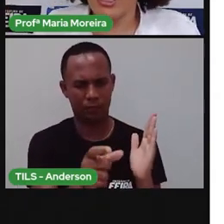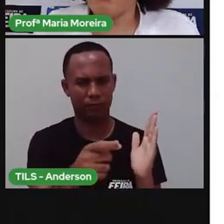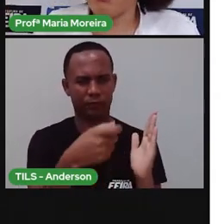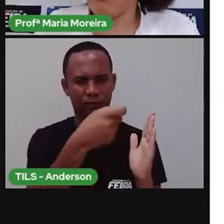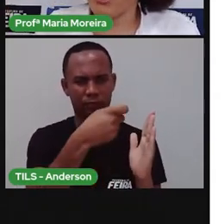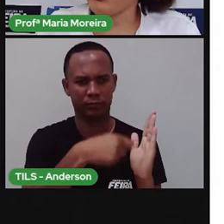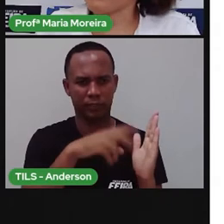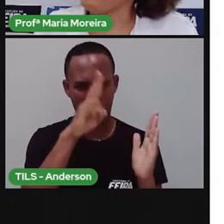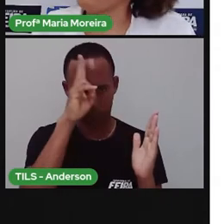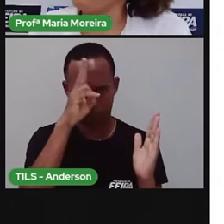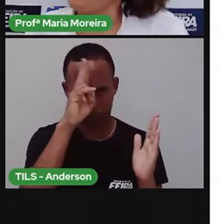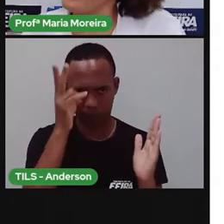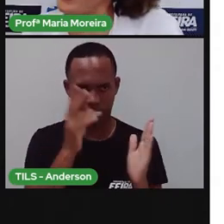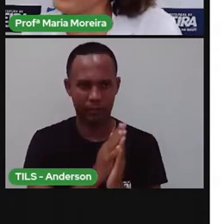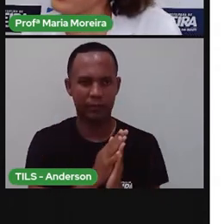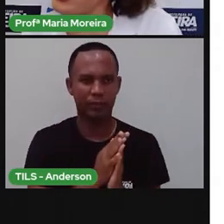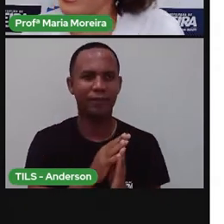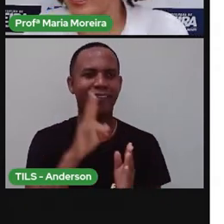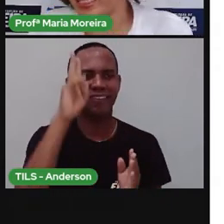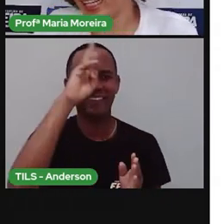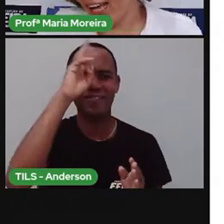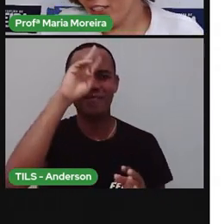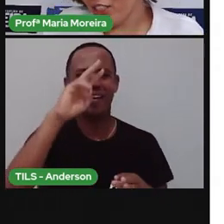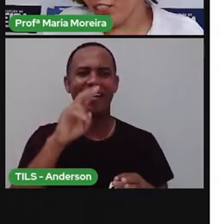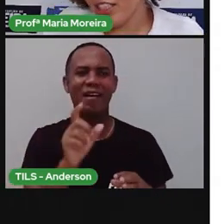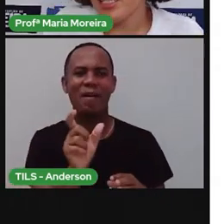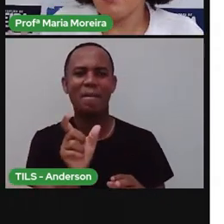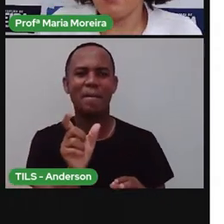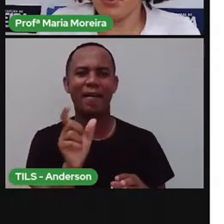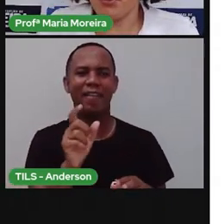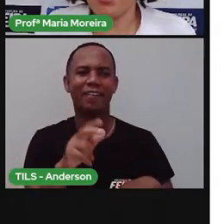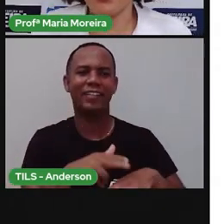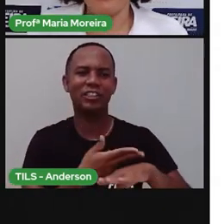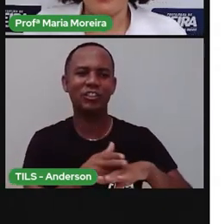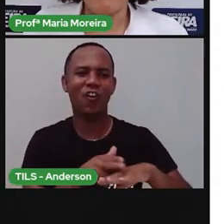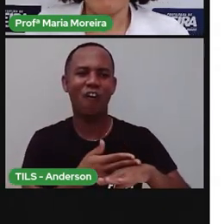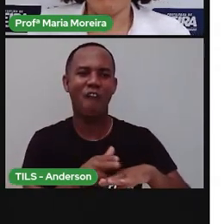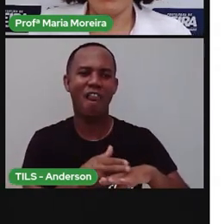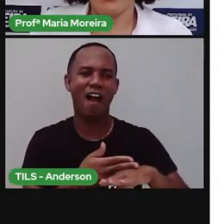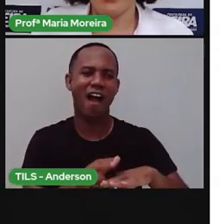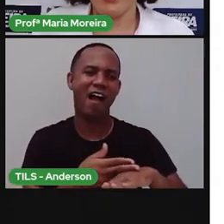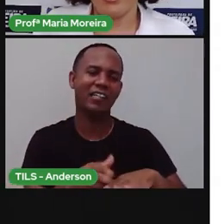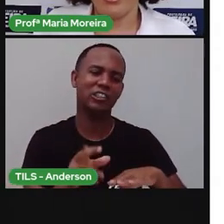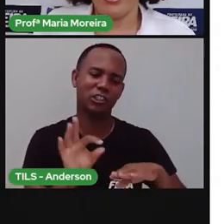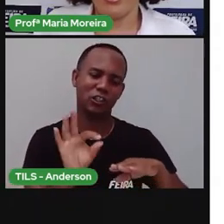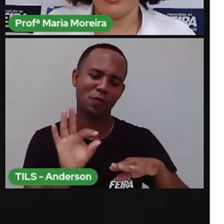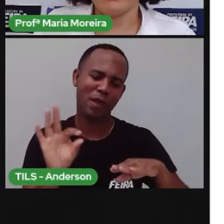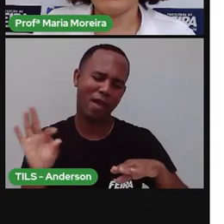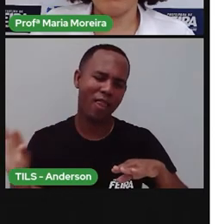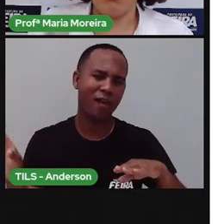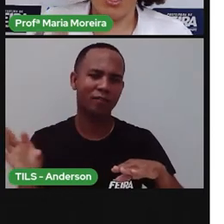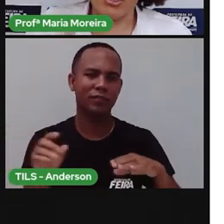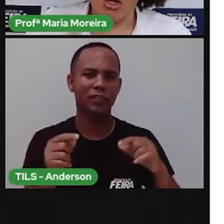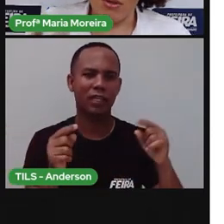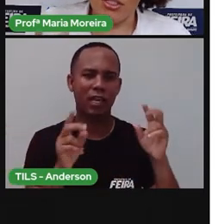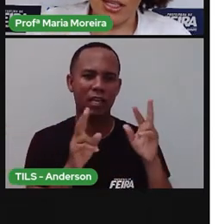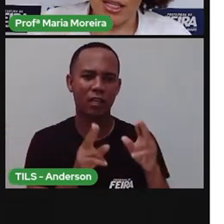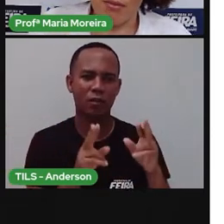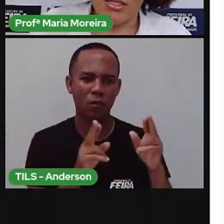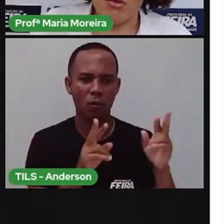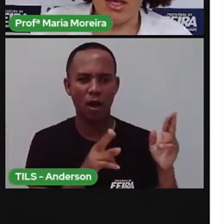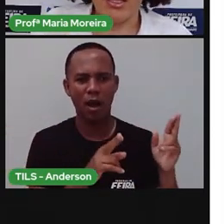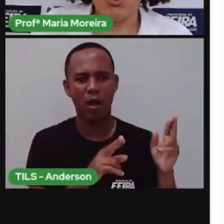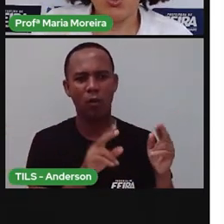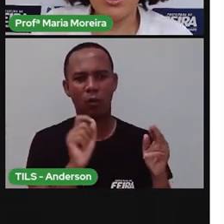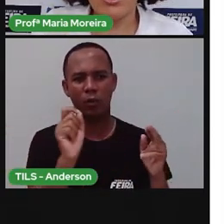né? Lembra que eu falei de chocolate que late? Pronto. Bom, são iguais, geralmente,